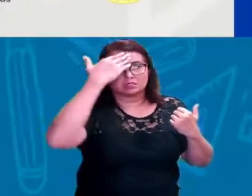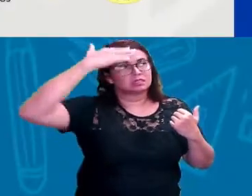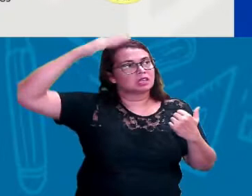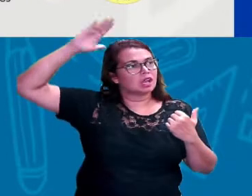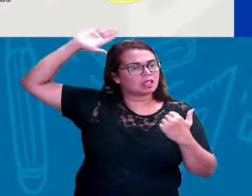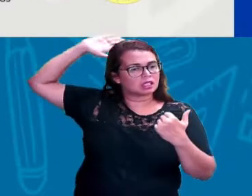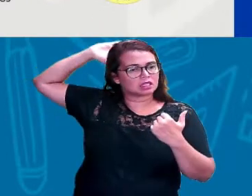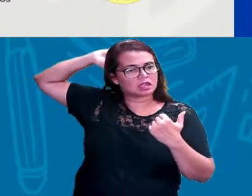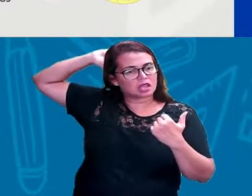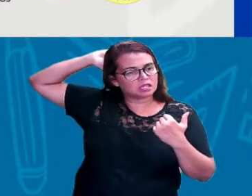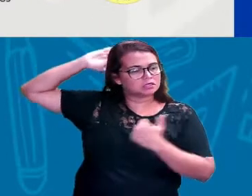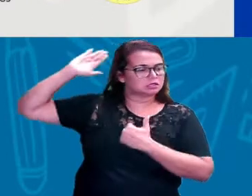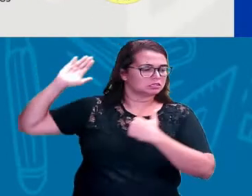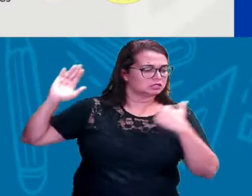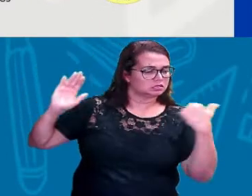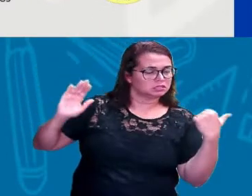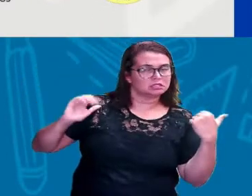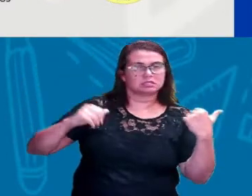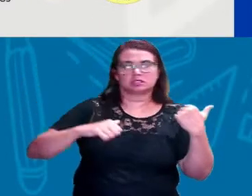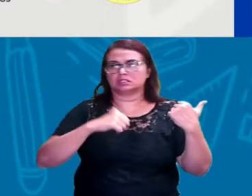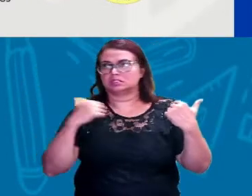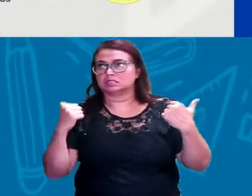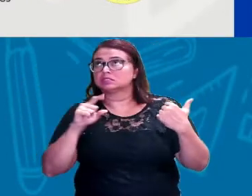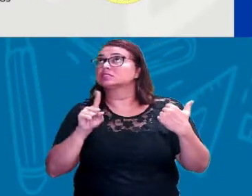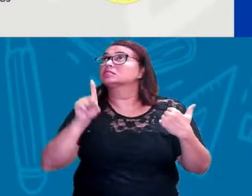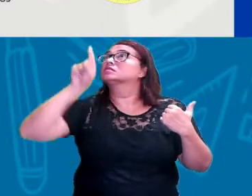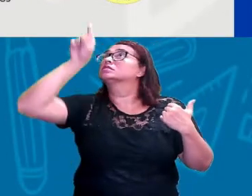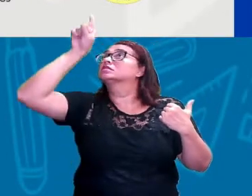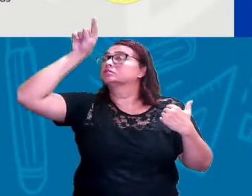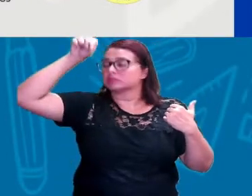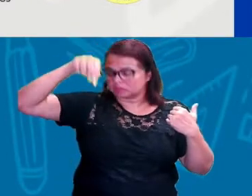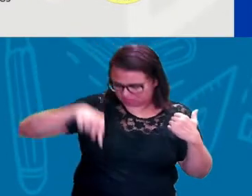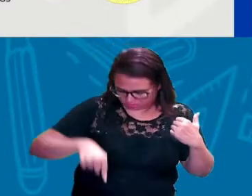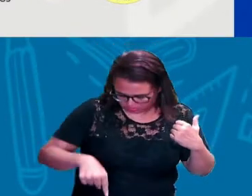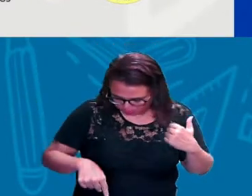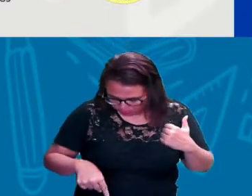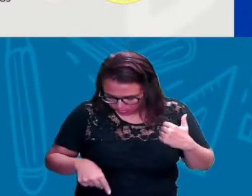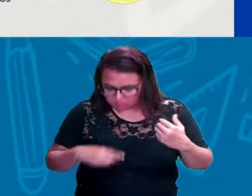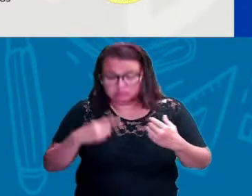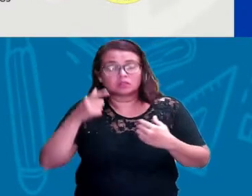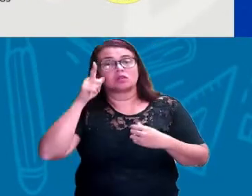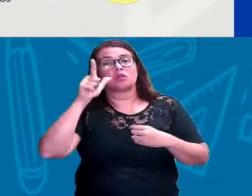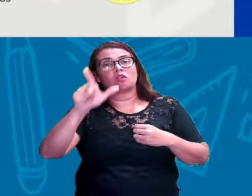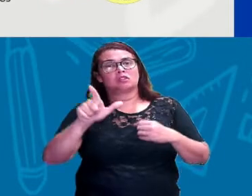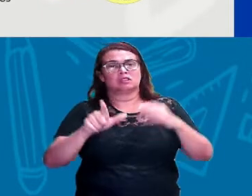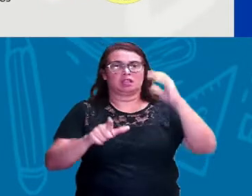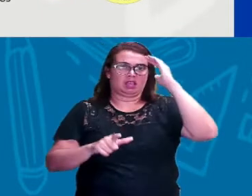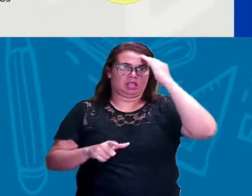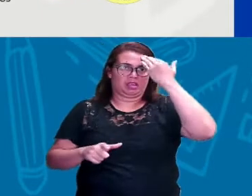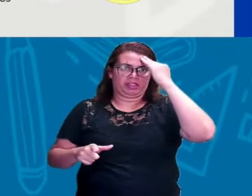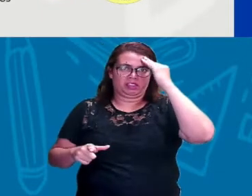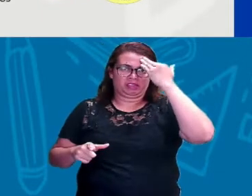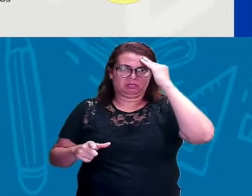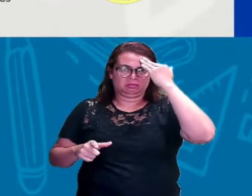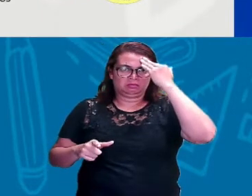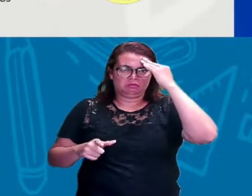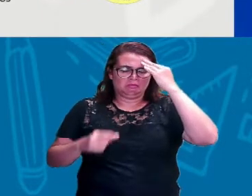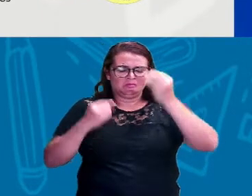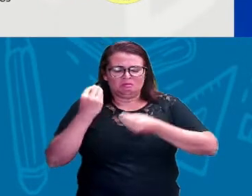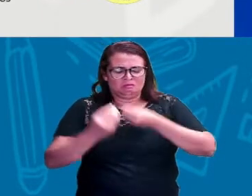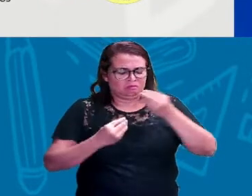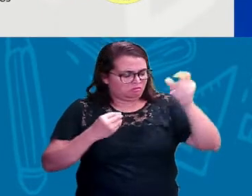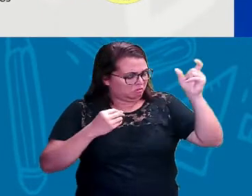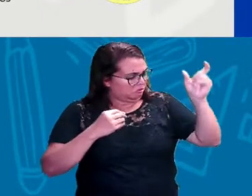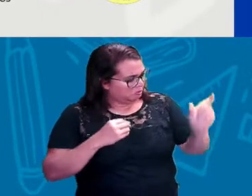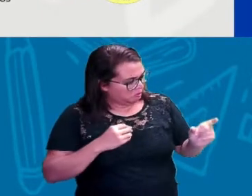a posição em relação de uma pessoa, em relação a uma pessoa, em relação aos objetos. A gente vai